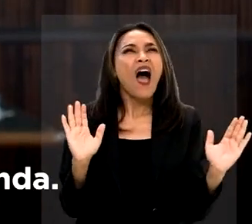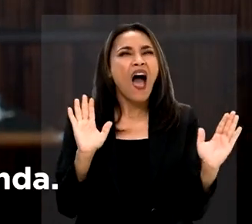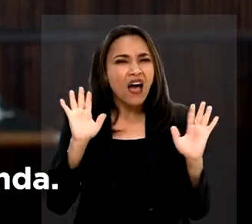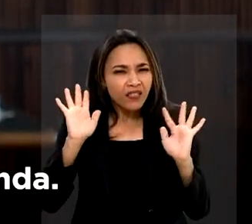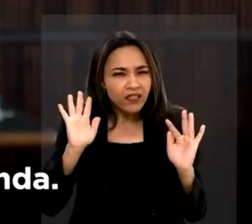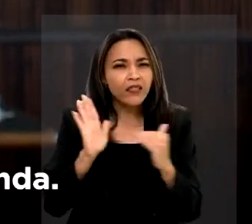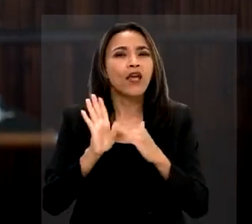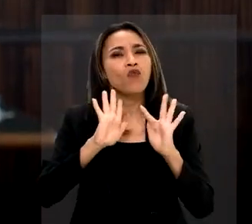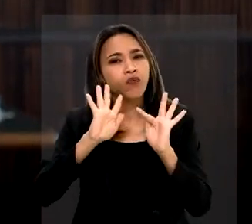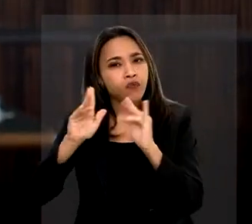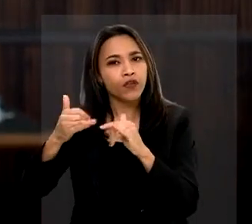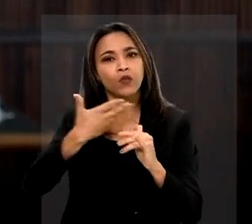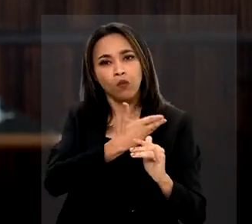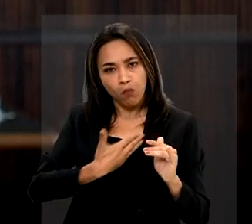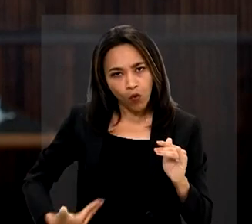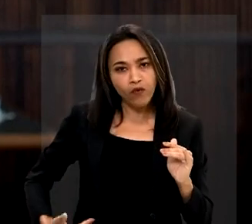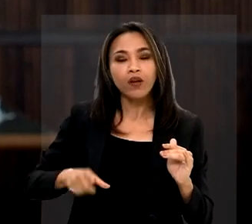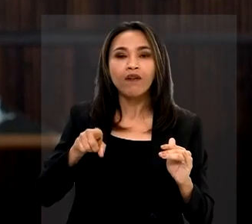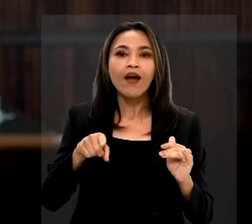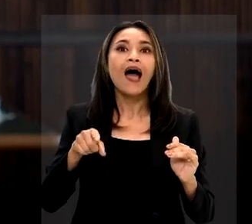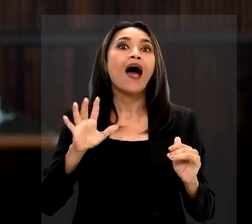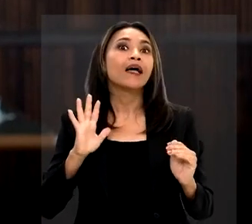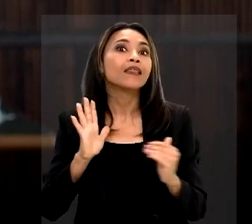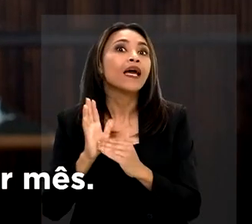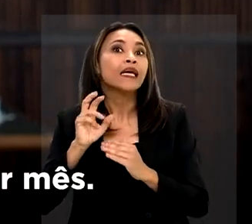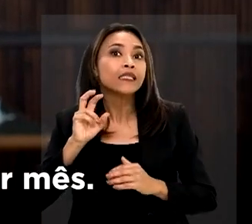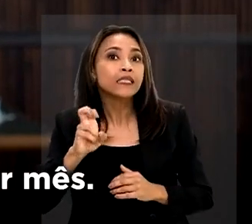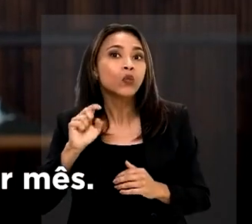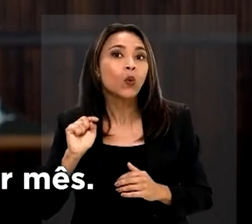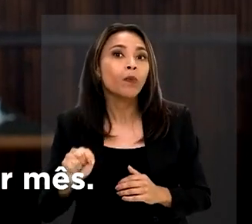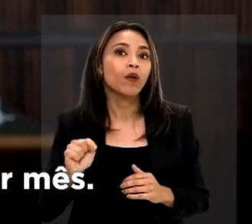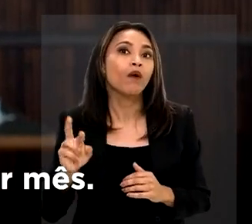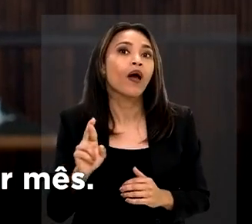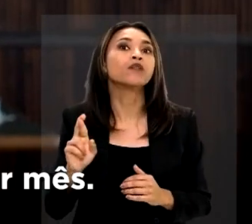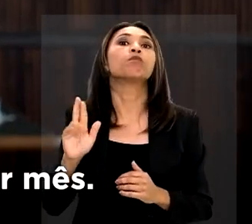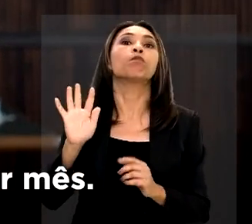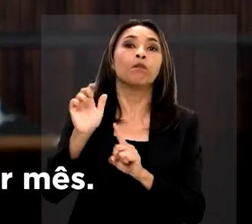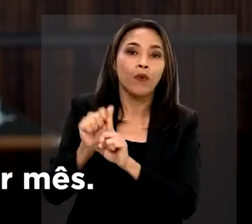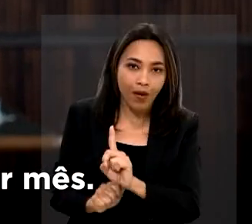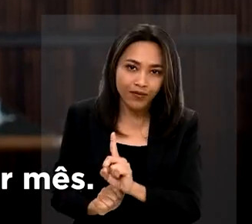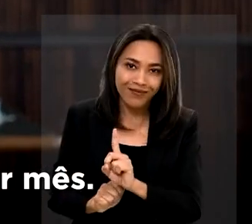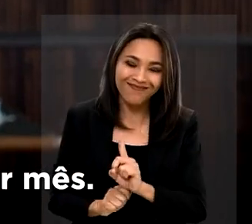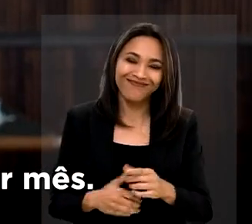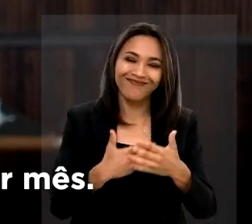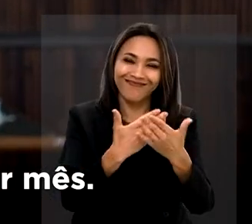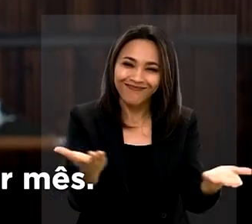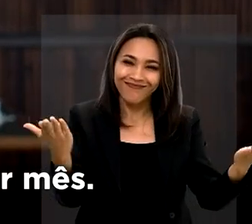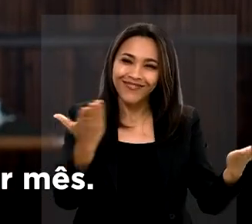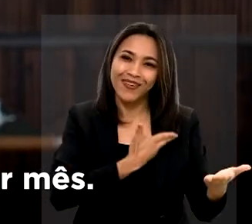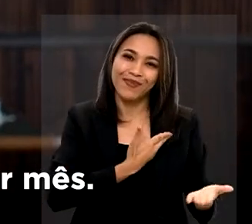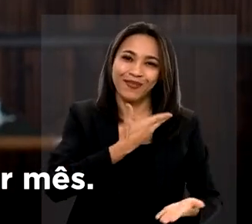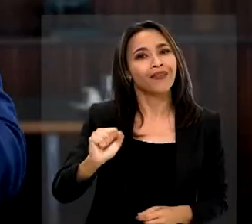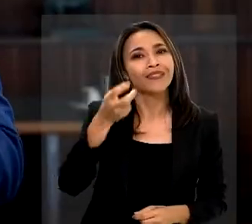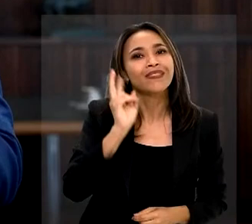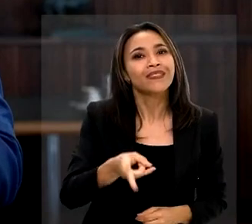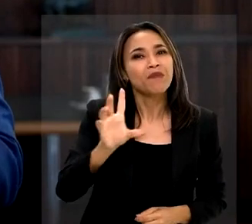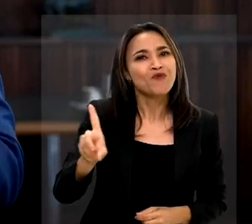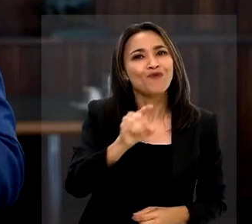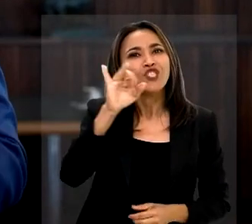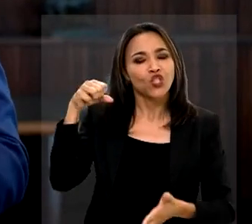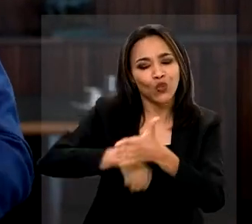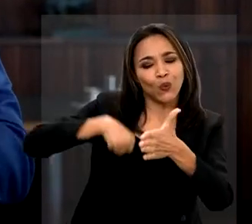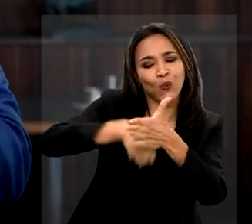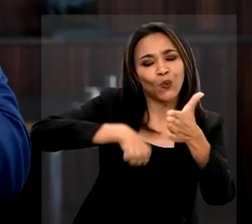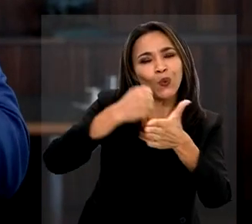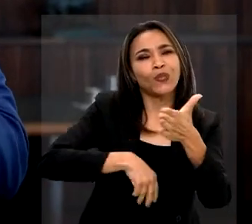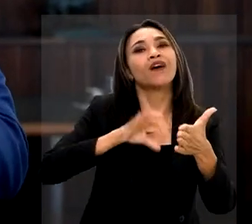de imposto de renda. E até o final do meu mandato, a isenção valerá para até R$.000,00 por mês. O 1º de maio,